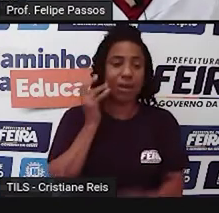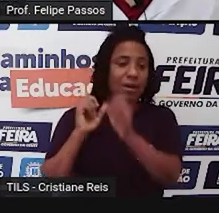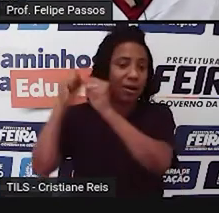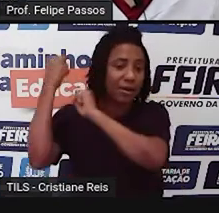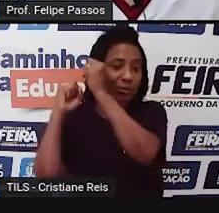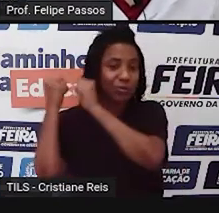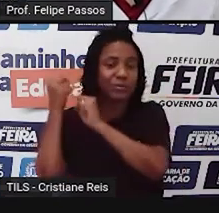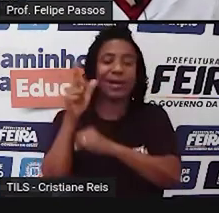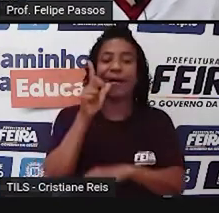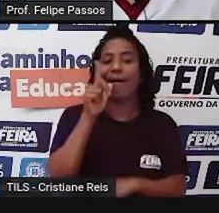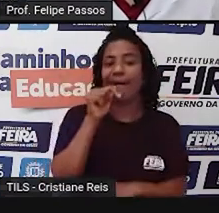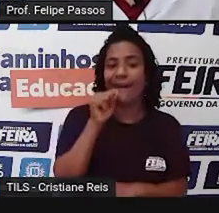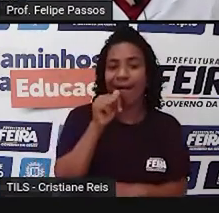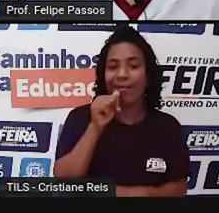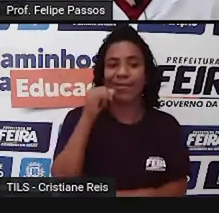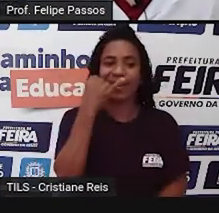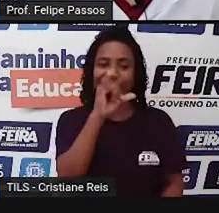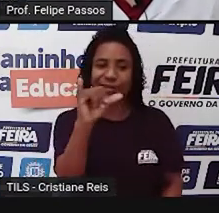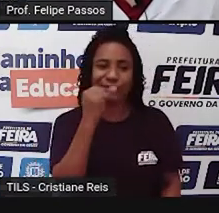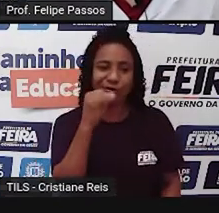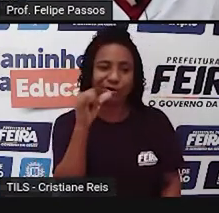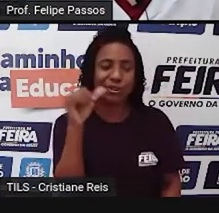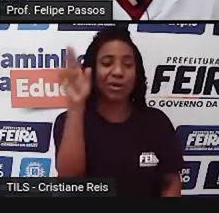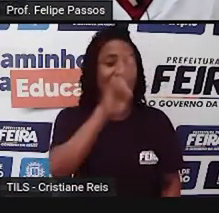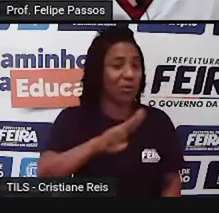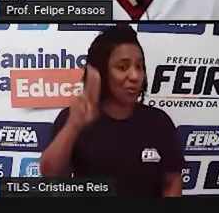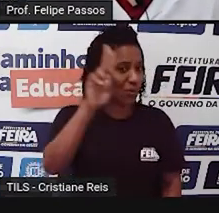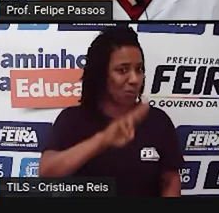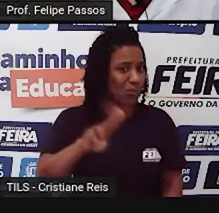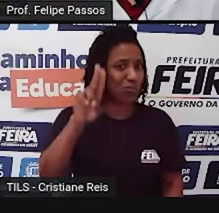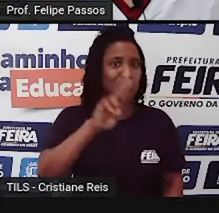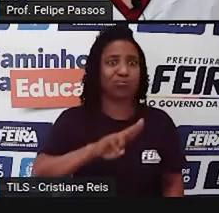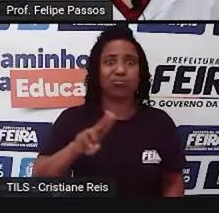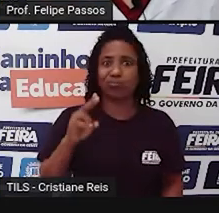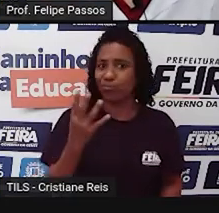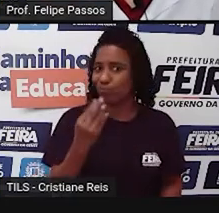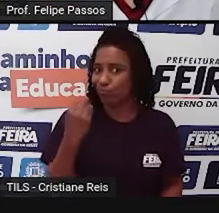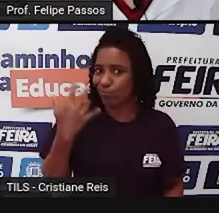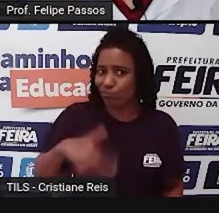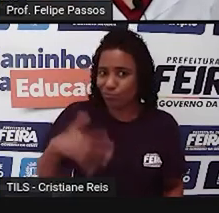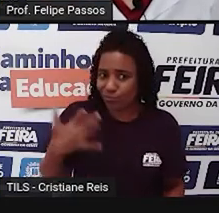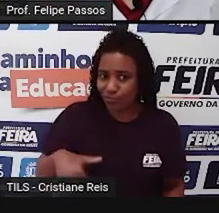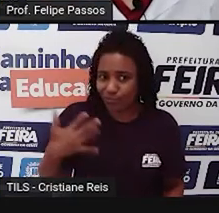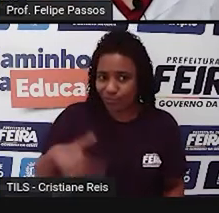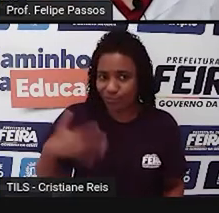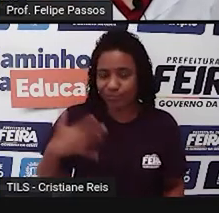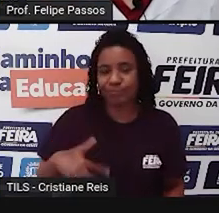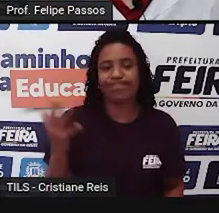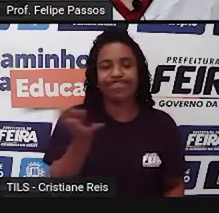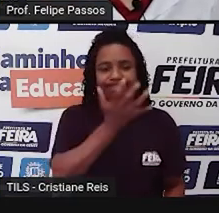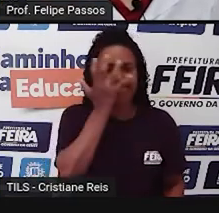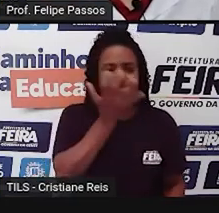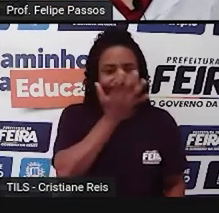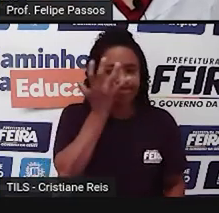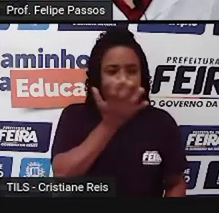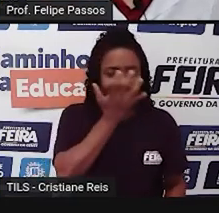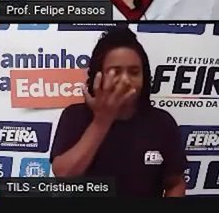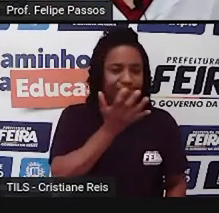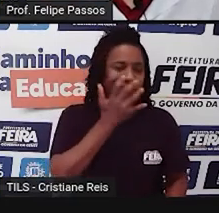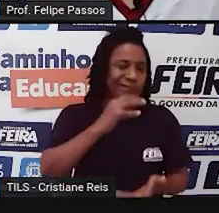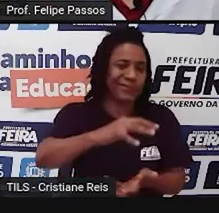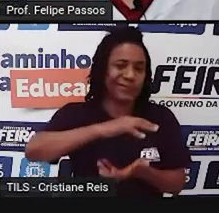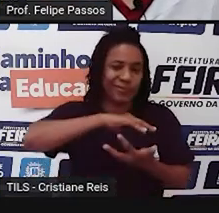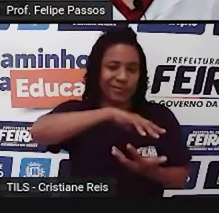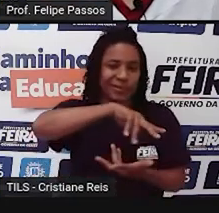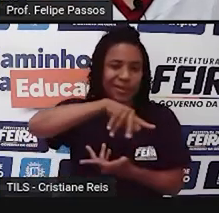usa muita energia. Então, desde a Revolução Industrial, a gente acelerou muito processos de destruição da natureza. O